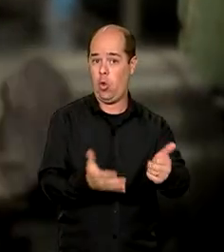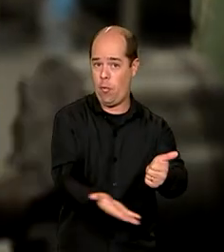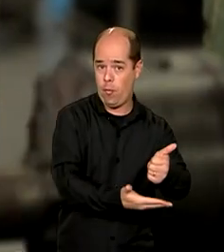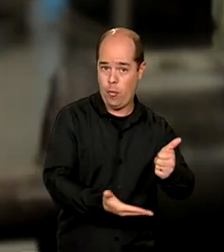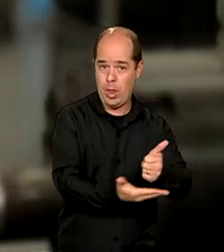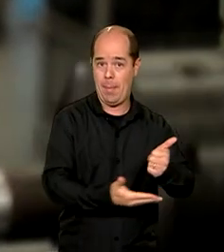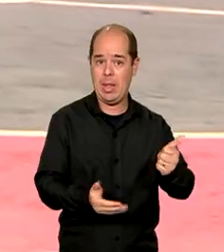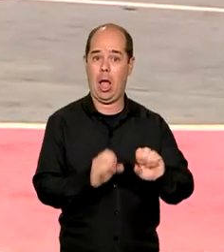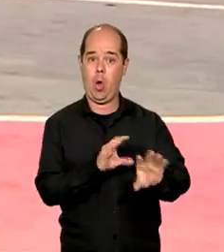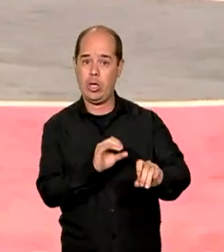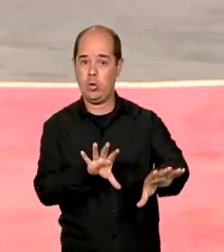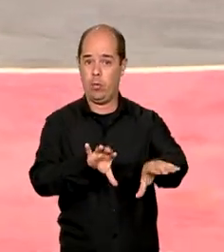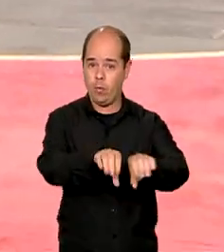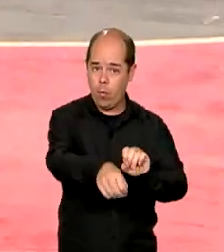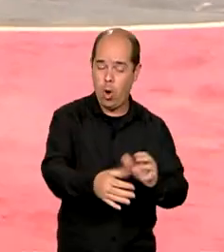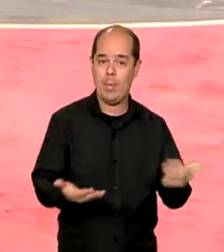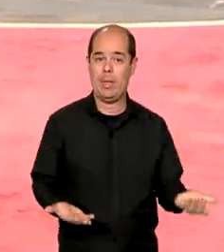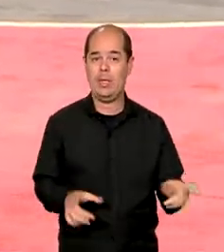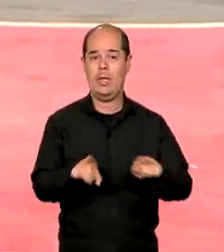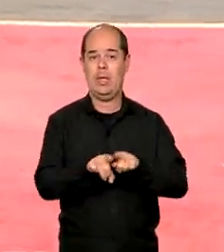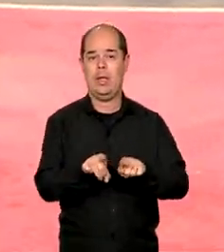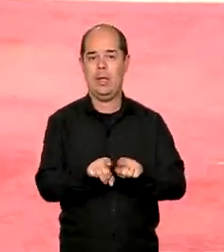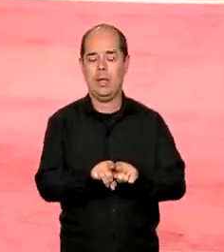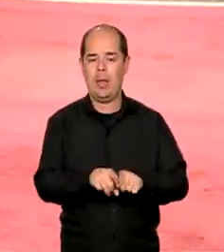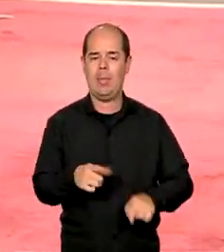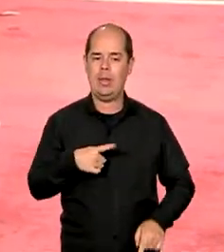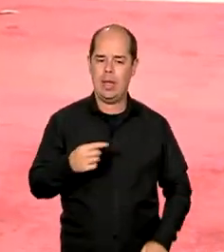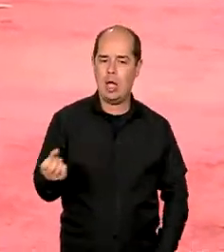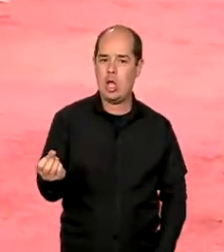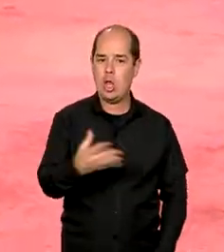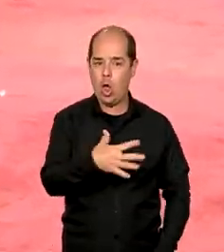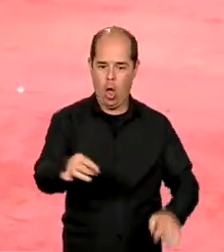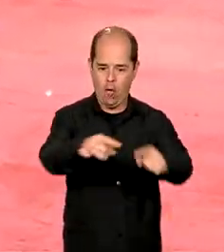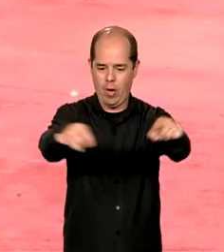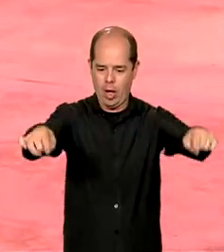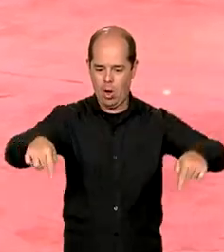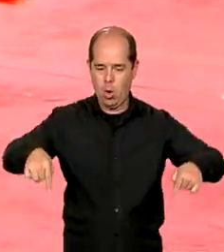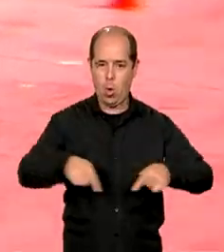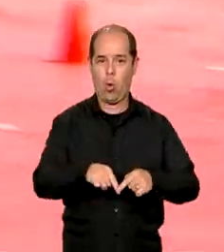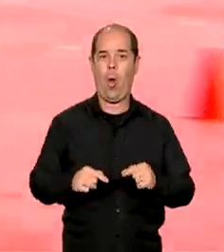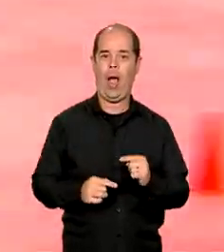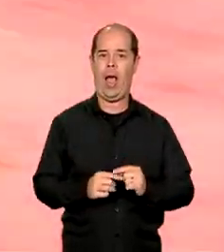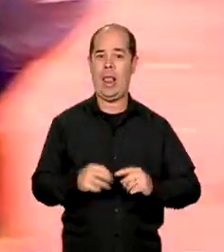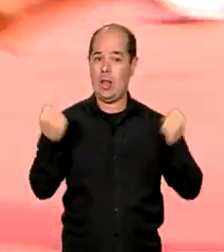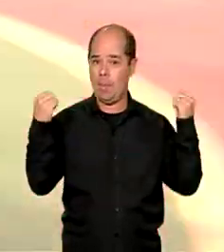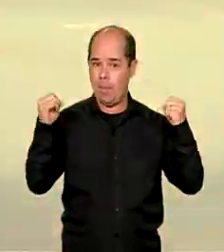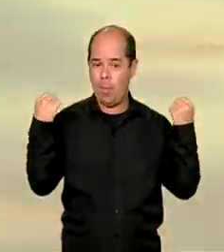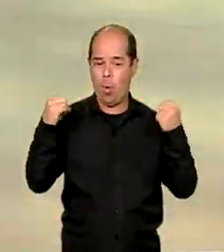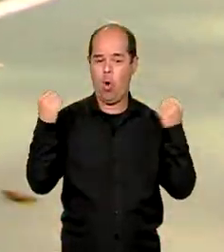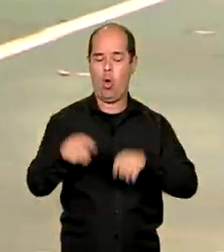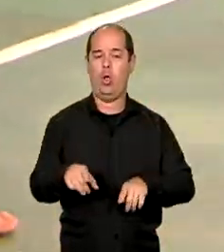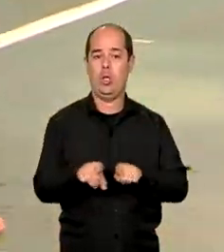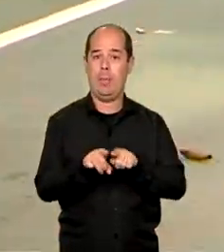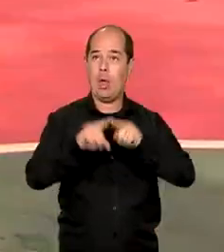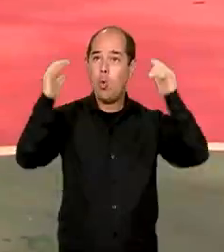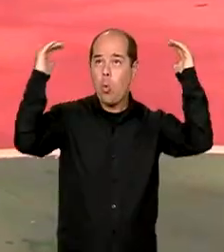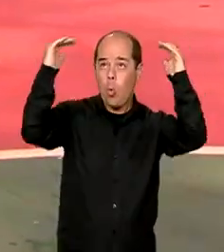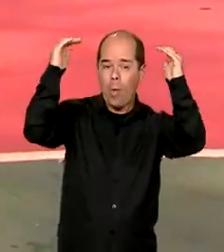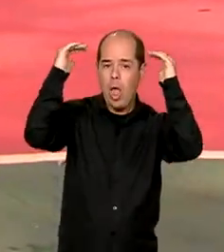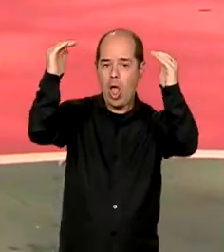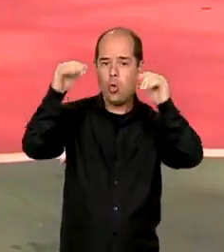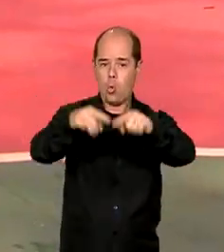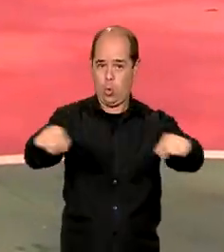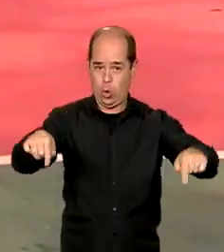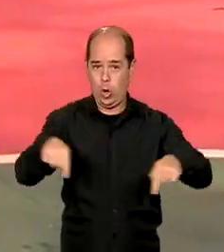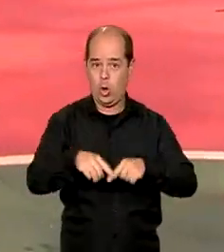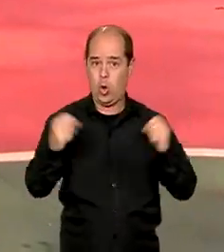profissionalizante e também novas quadras de esporte, cobertura de quadras já existentes, reformas e